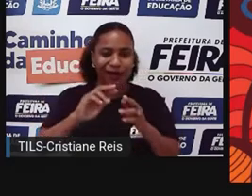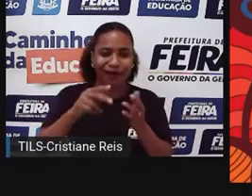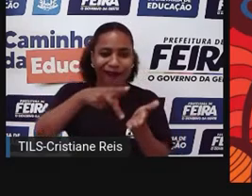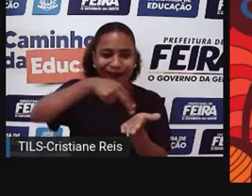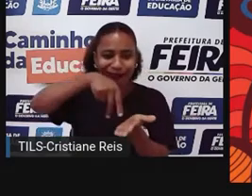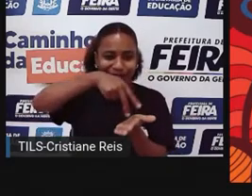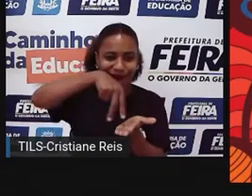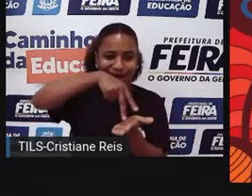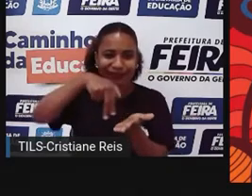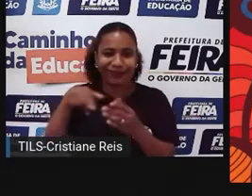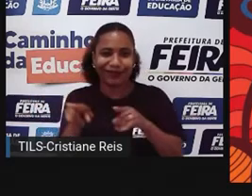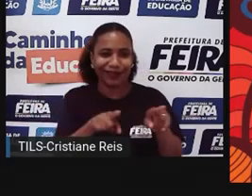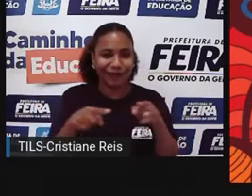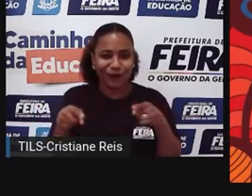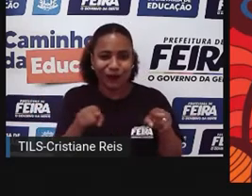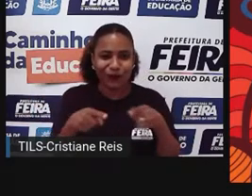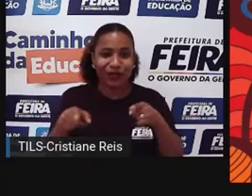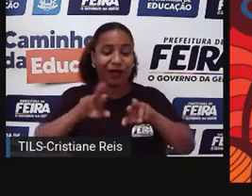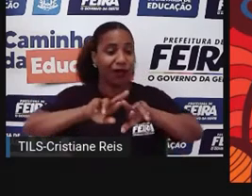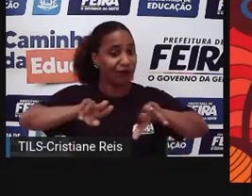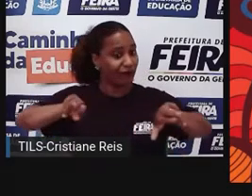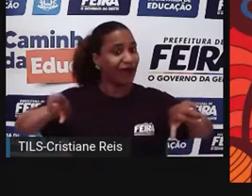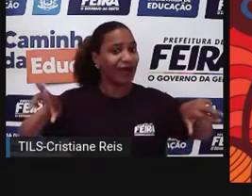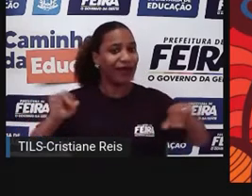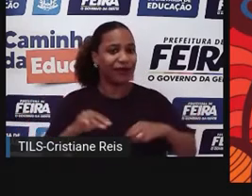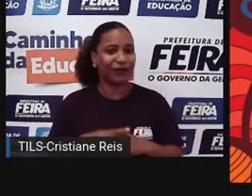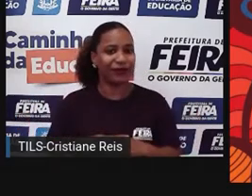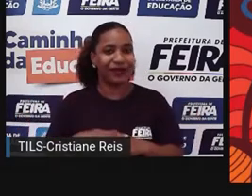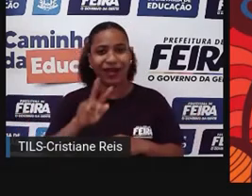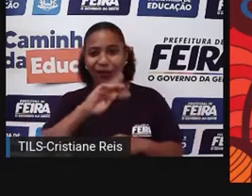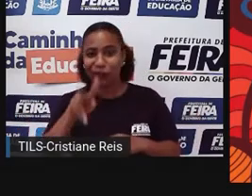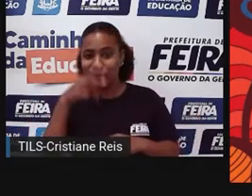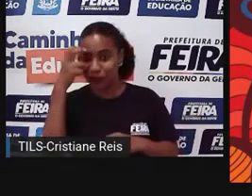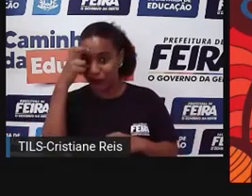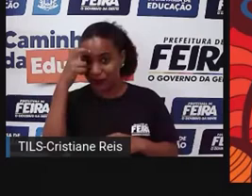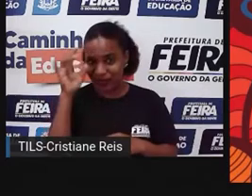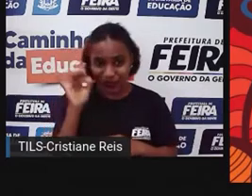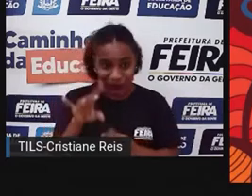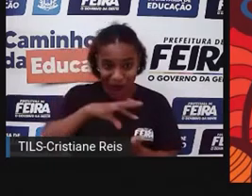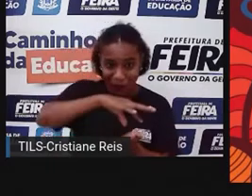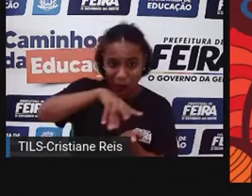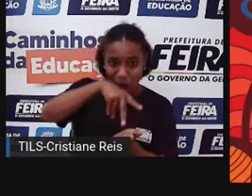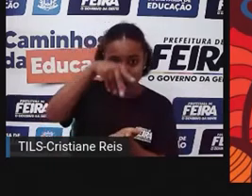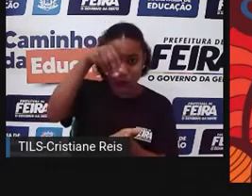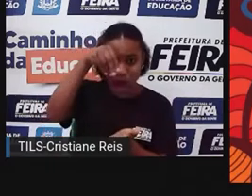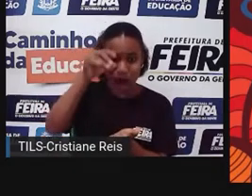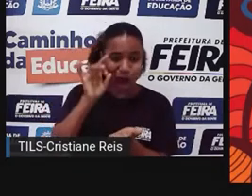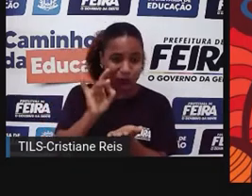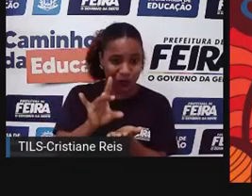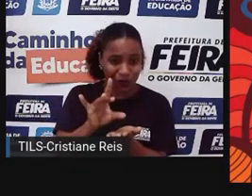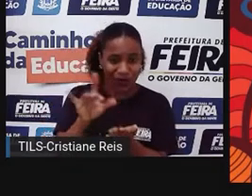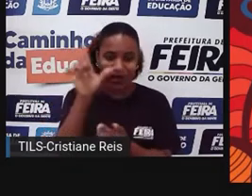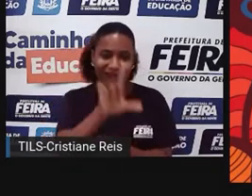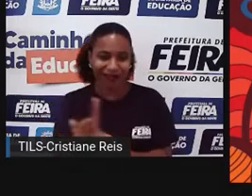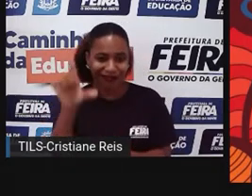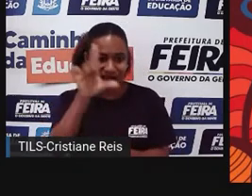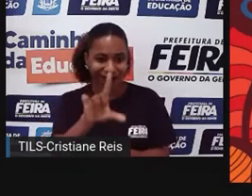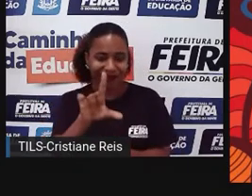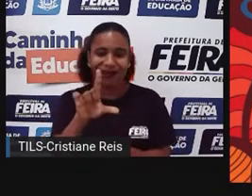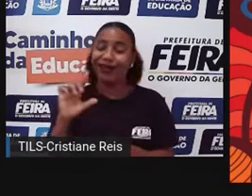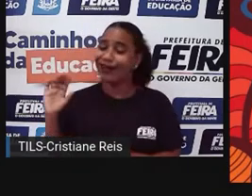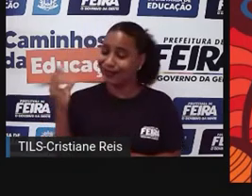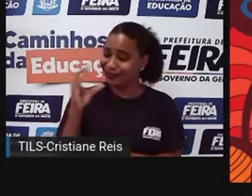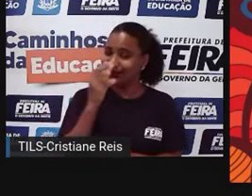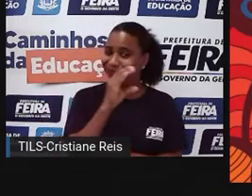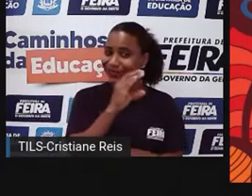da música, enfim, né? Então, a cultura não é apenas a arte, não é apenas a literatura, a ciência também é a cultura, é